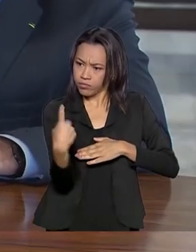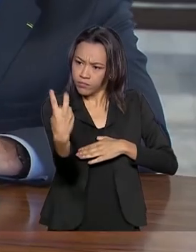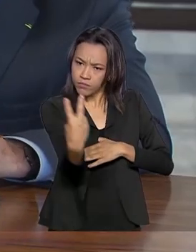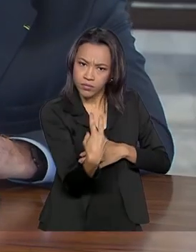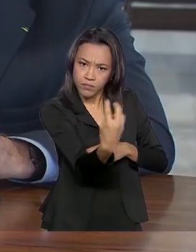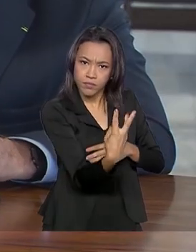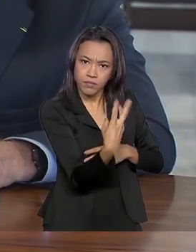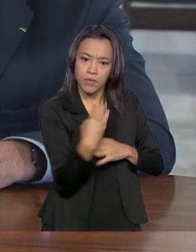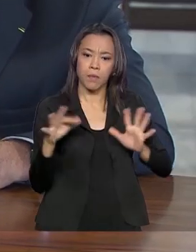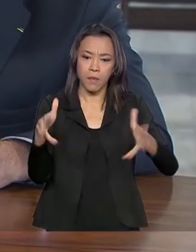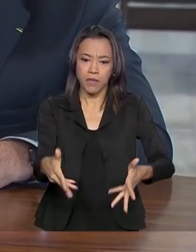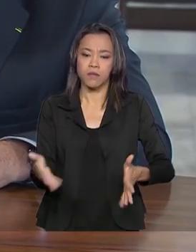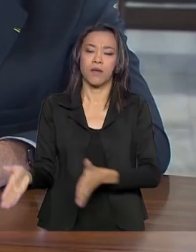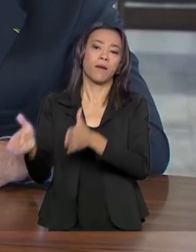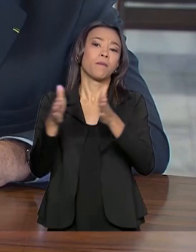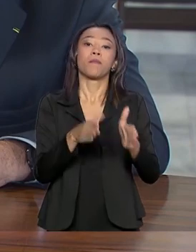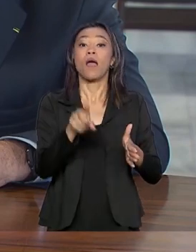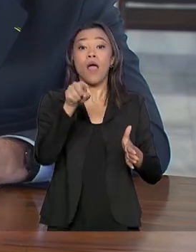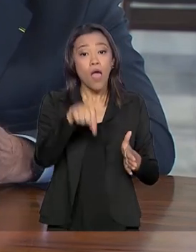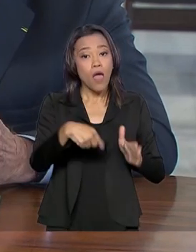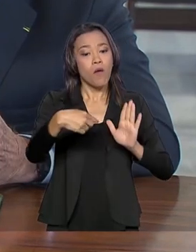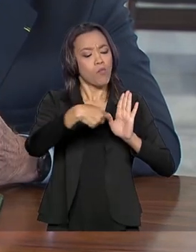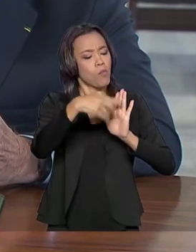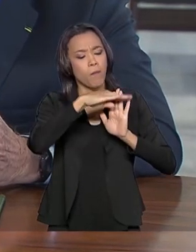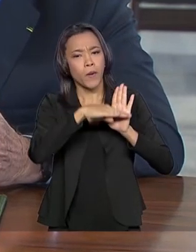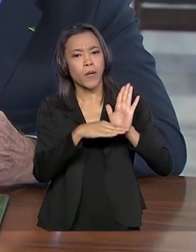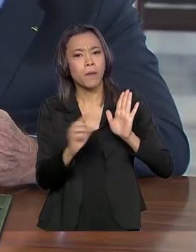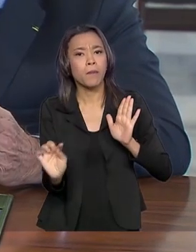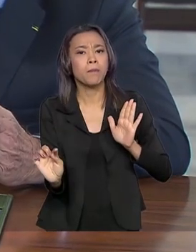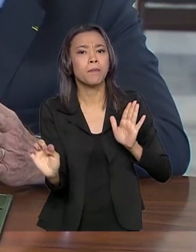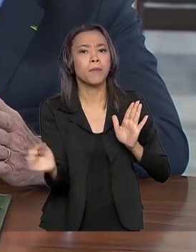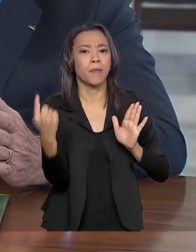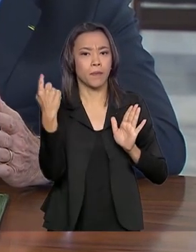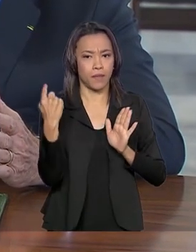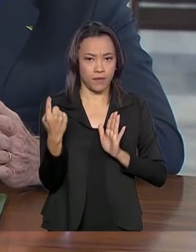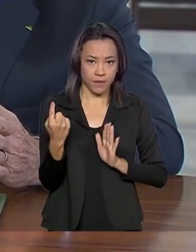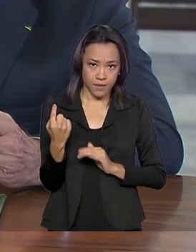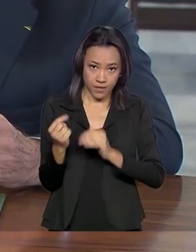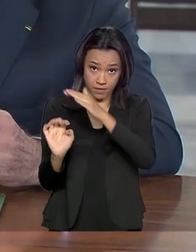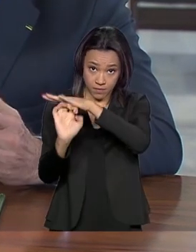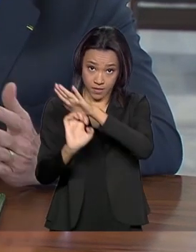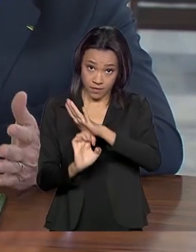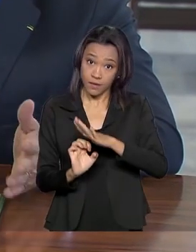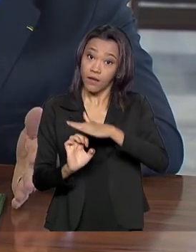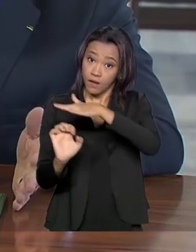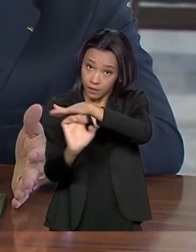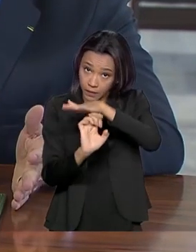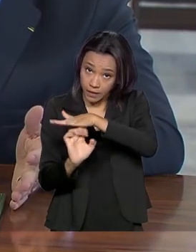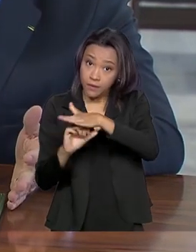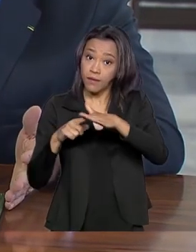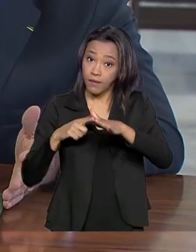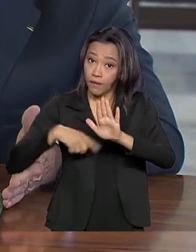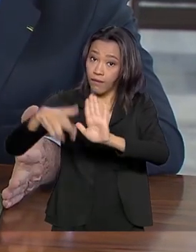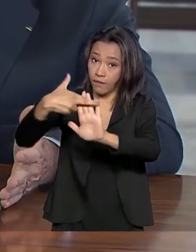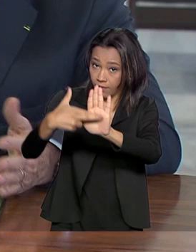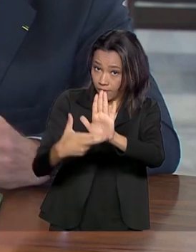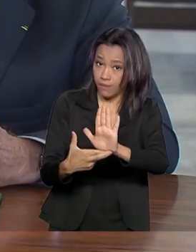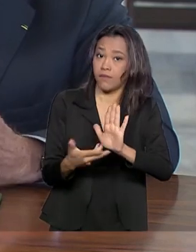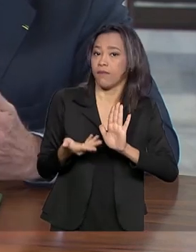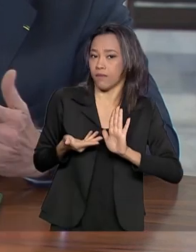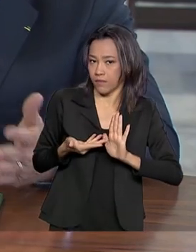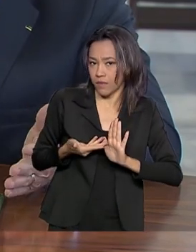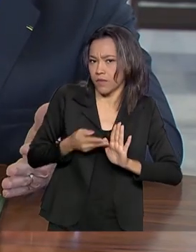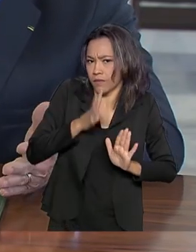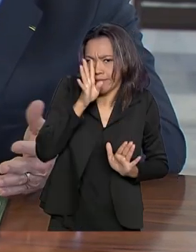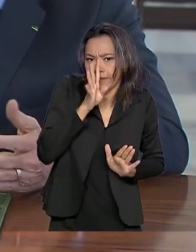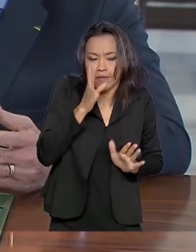É um programa minha primeira empresa, mas com critérios e com orientação por parte do governo. Não